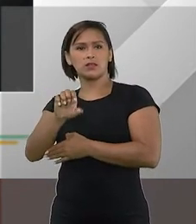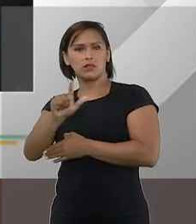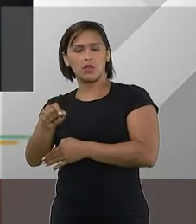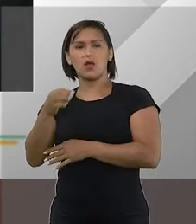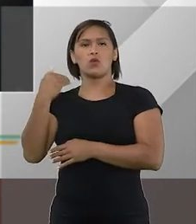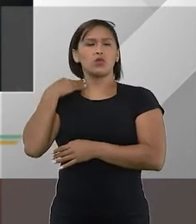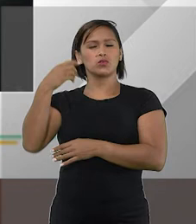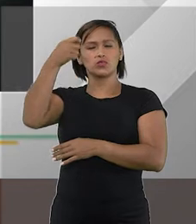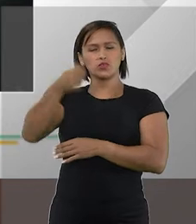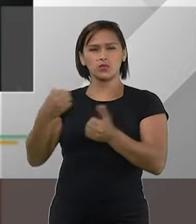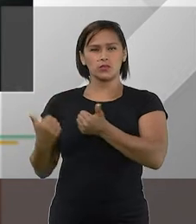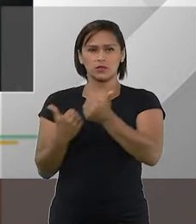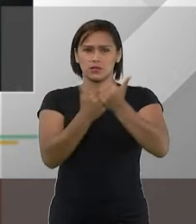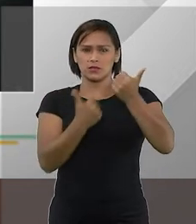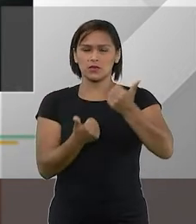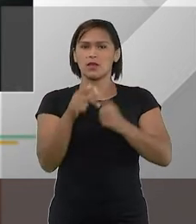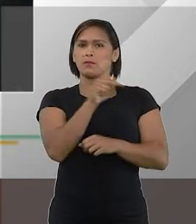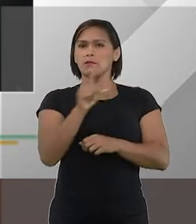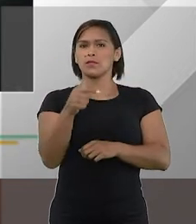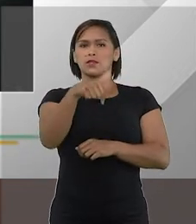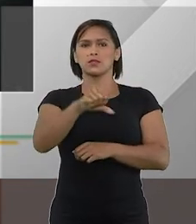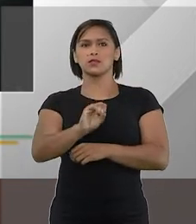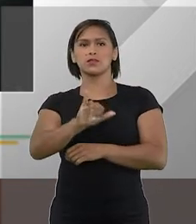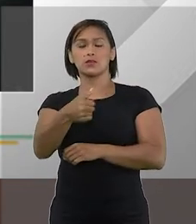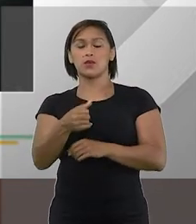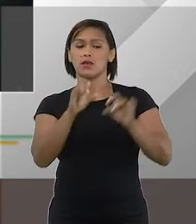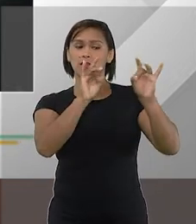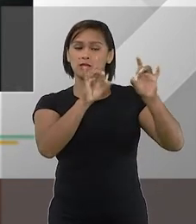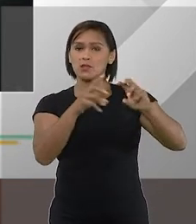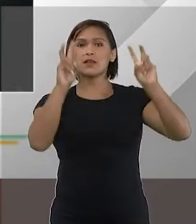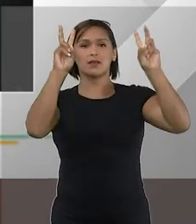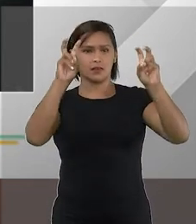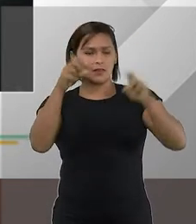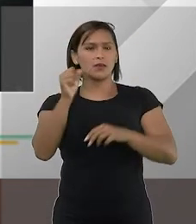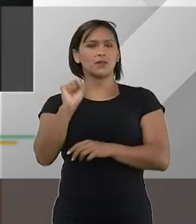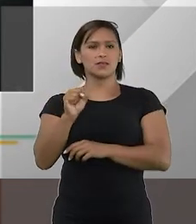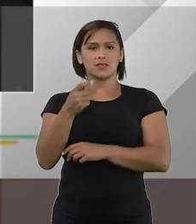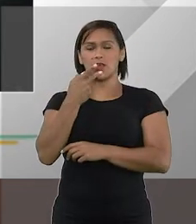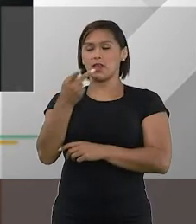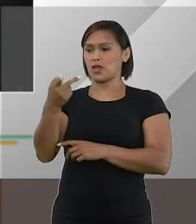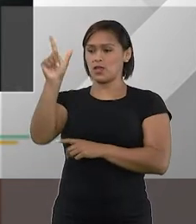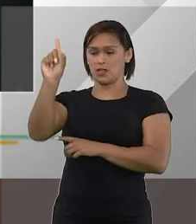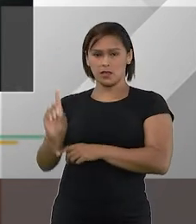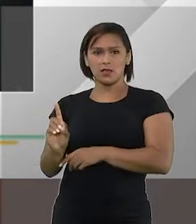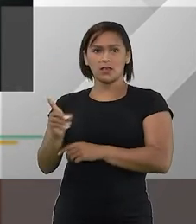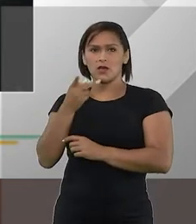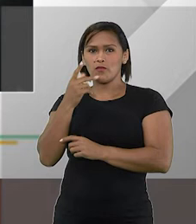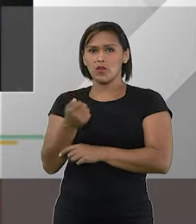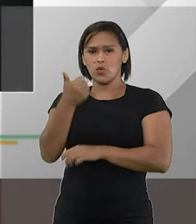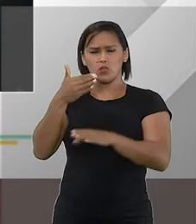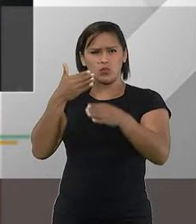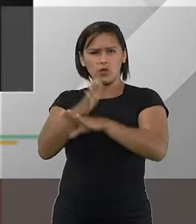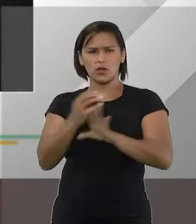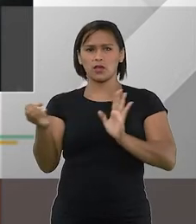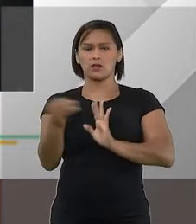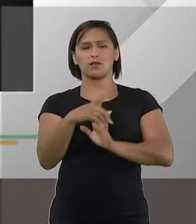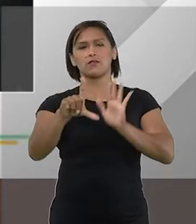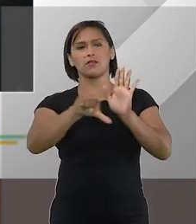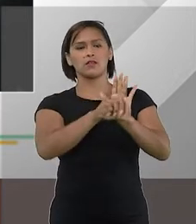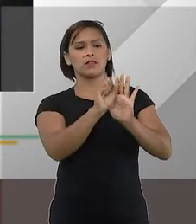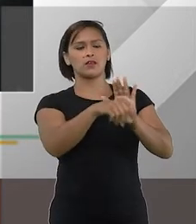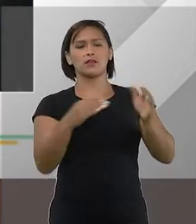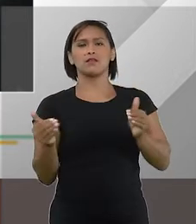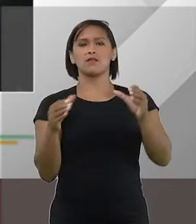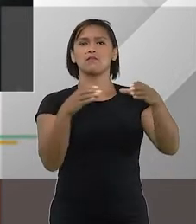Costa, juiz auxiliar da presidência do STJ. Ele é especialista no tema. O doutor Daniel Cárnio foi um dos autores da nova lei